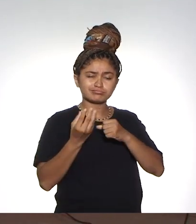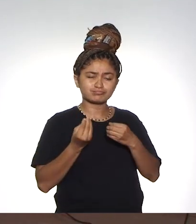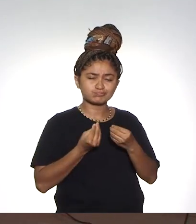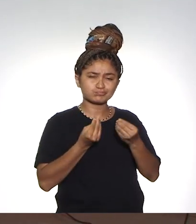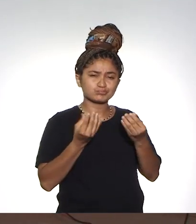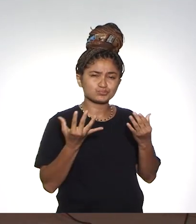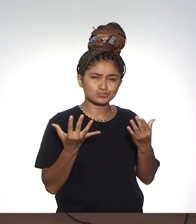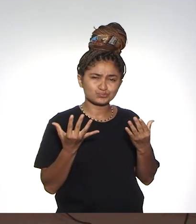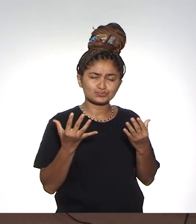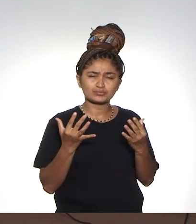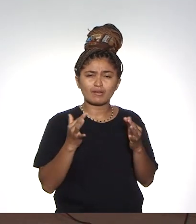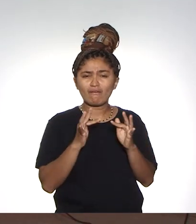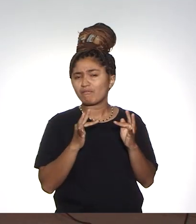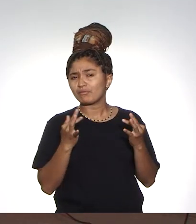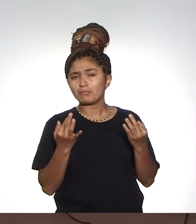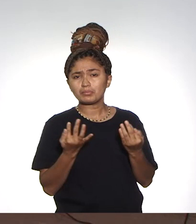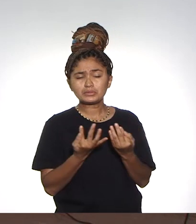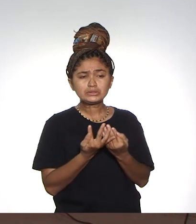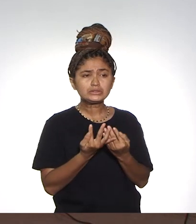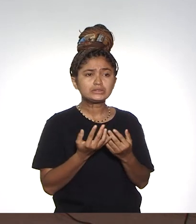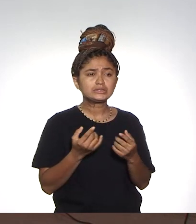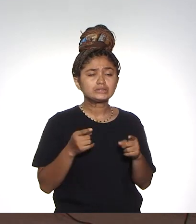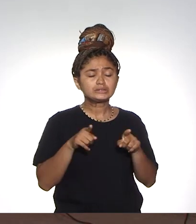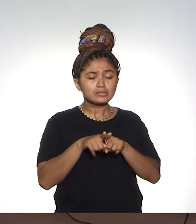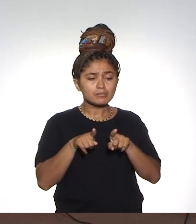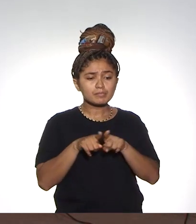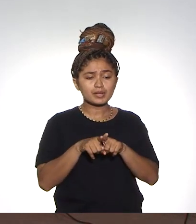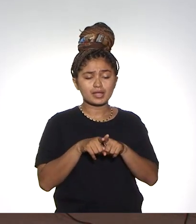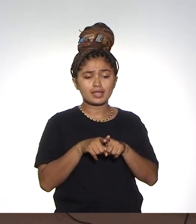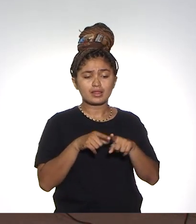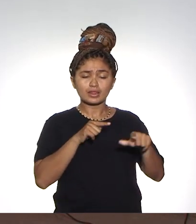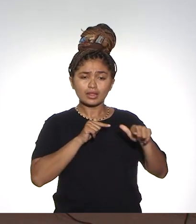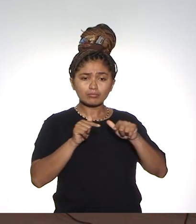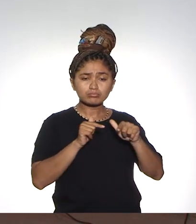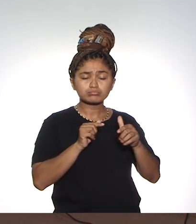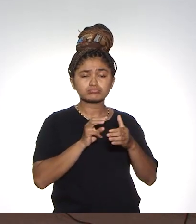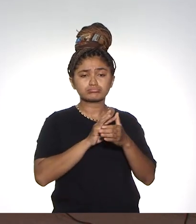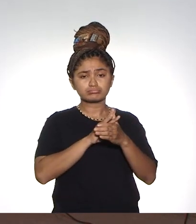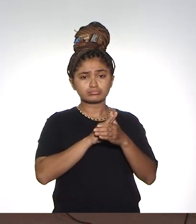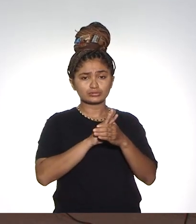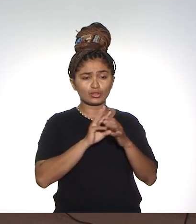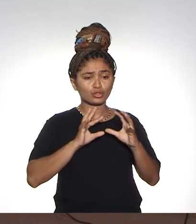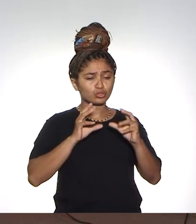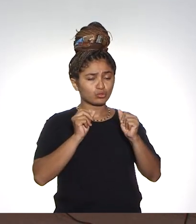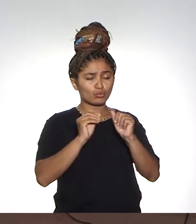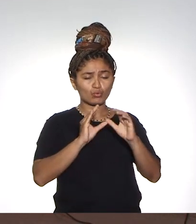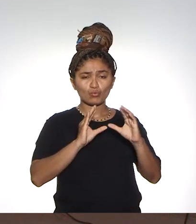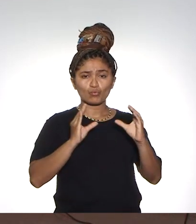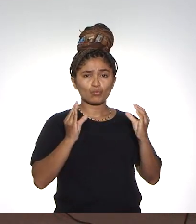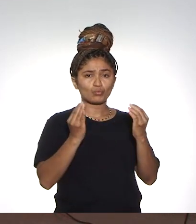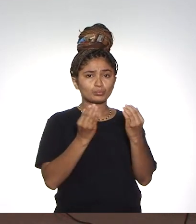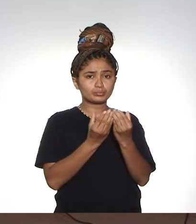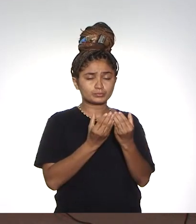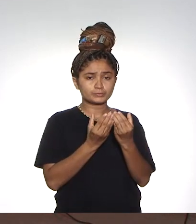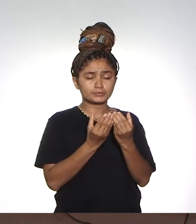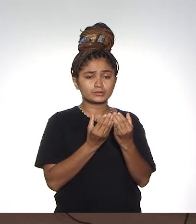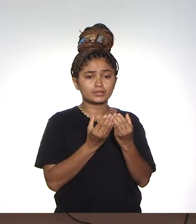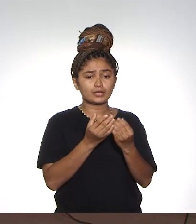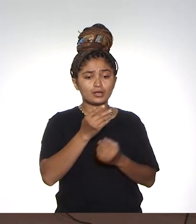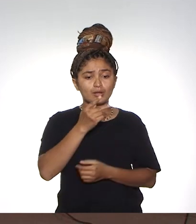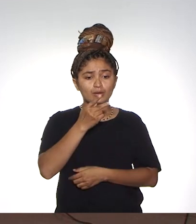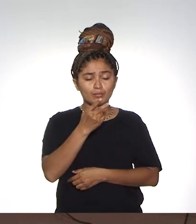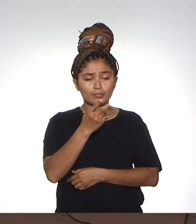de certa forma, traz para a nossa família, para os nossos servidores, para toda a comunidade. E a